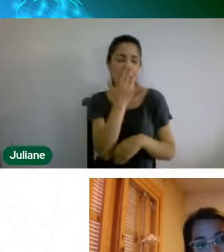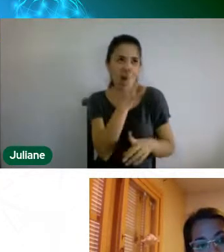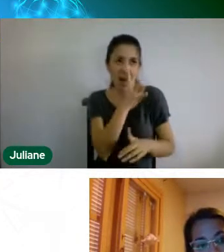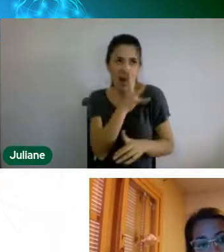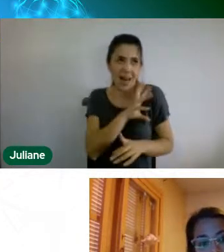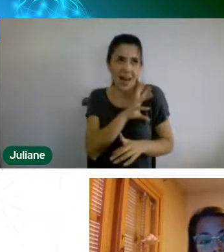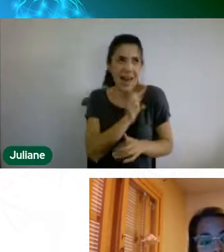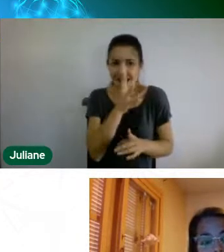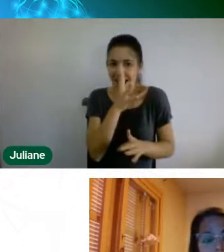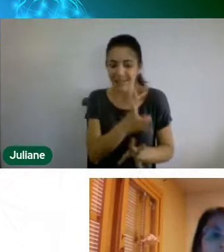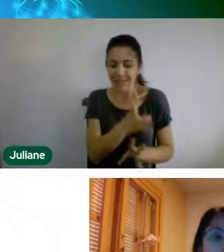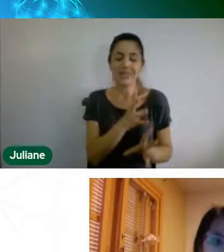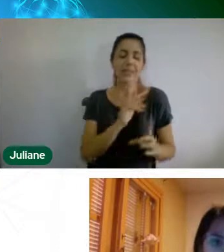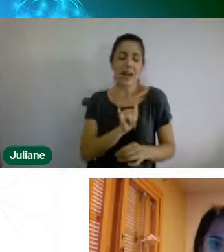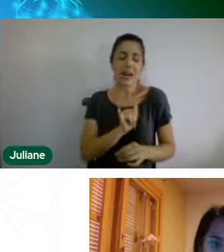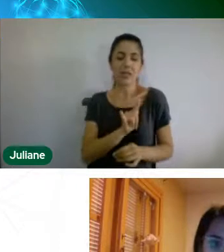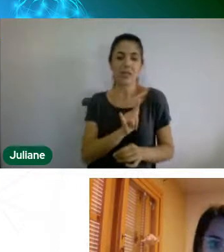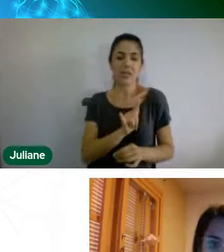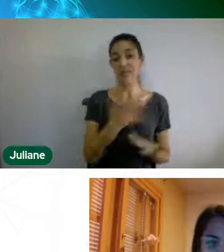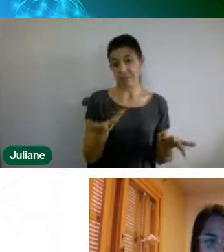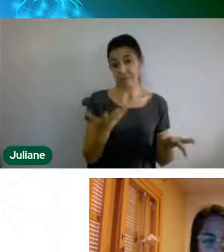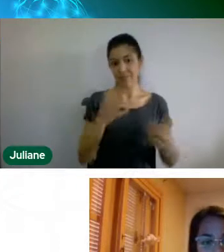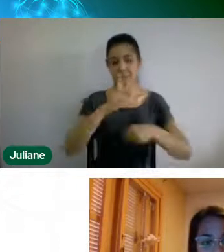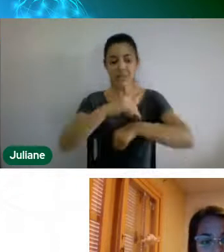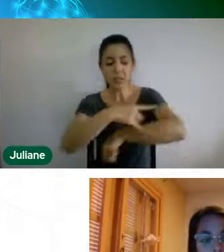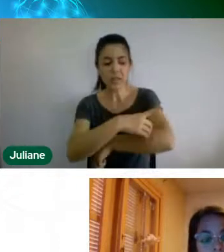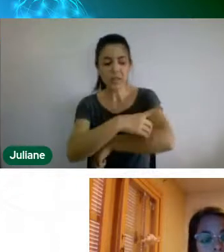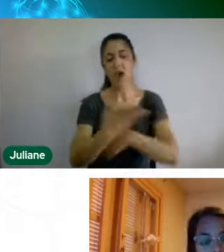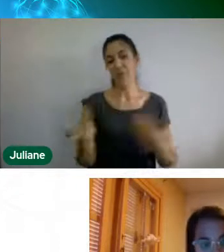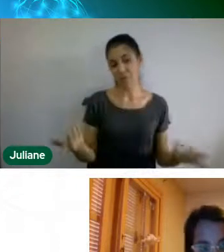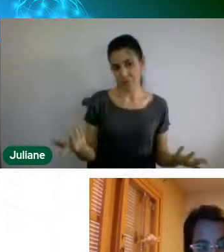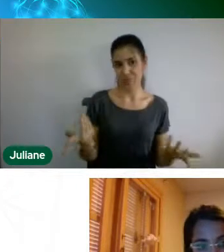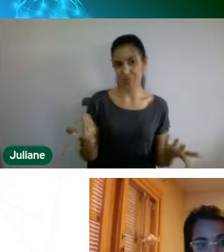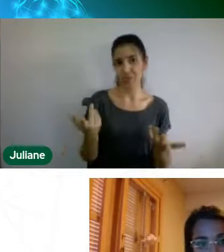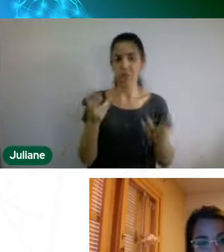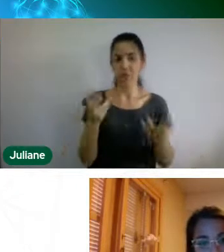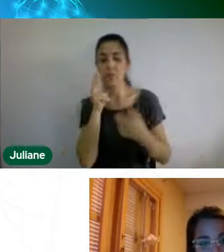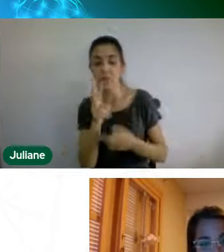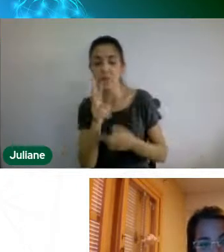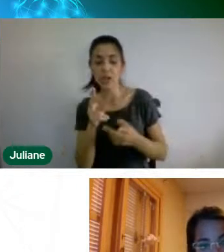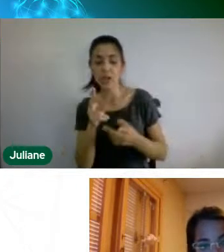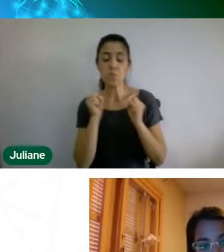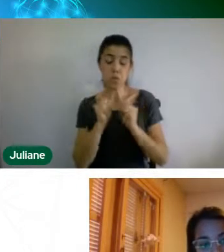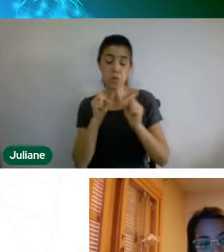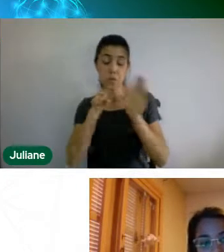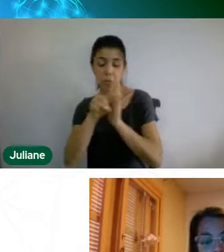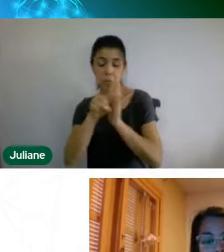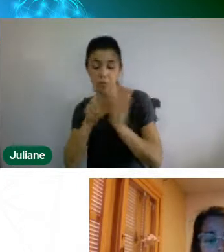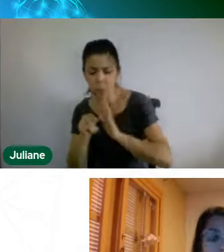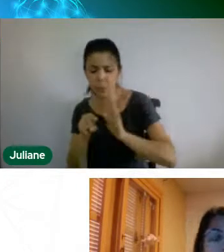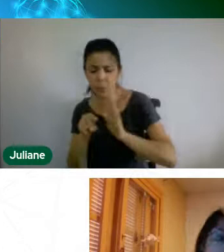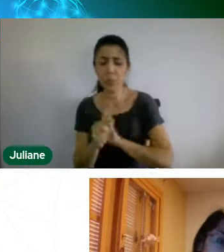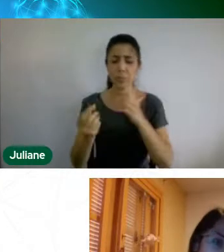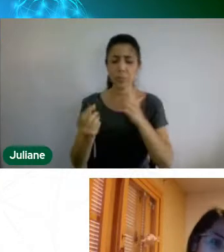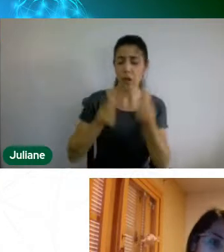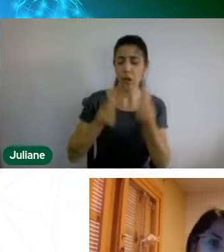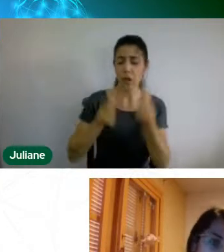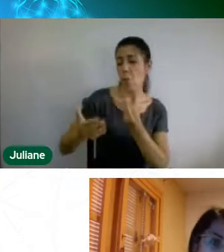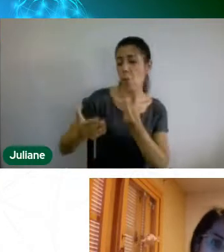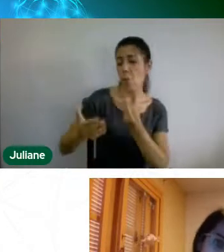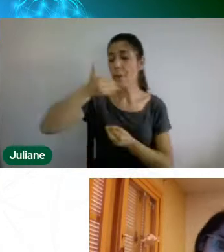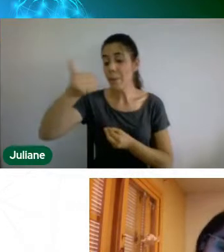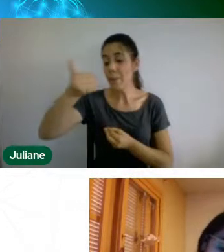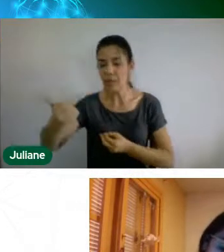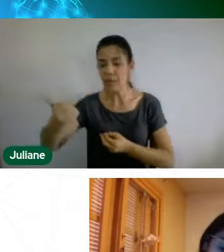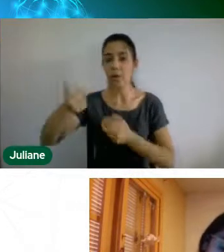essa relação para ver de que forma mais a gente pode melhorar, buscar novos recursos, novas metodologias, para que esse trabalho se desenvolva cada vez